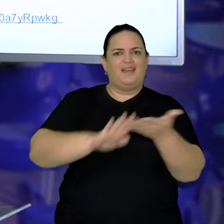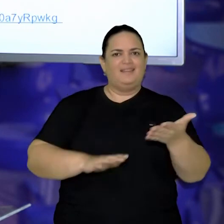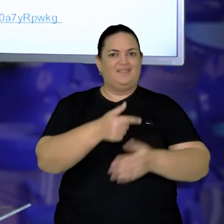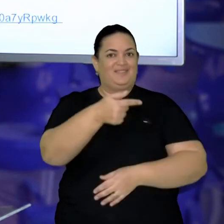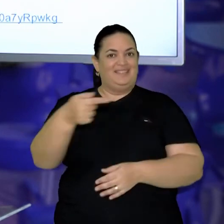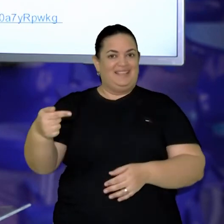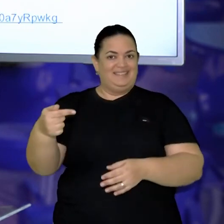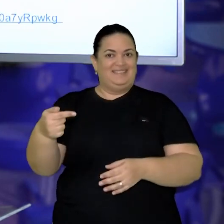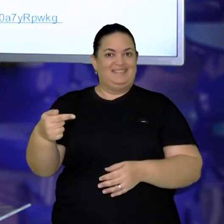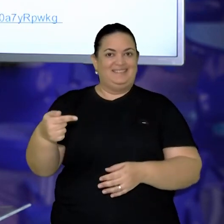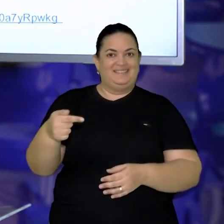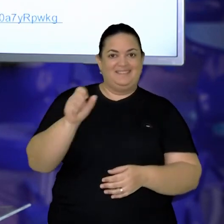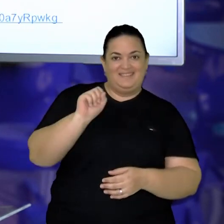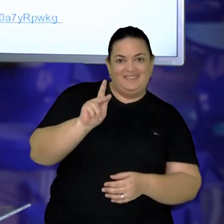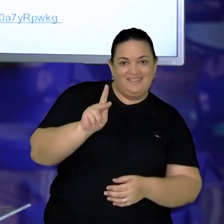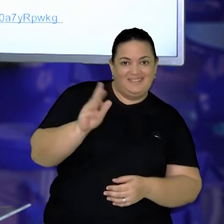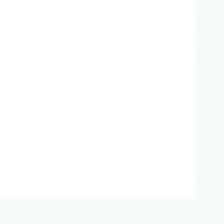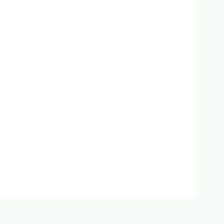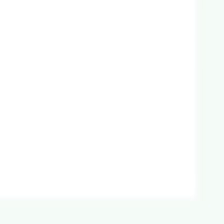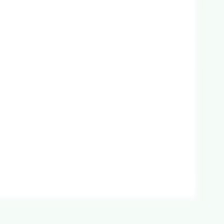semana. Vamos lá?